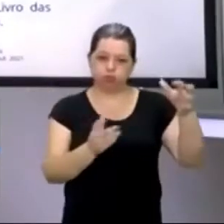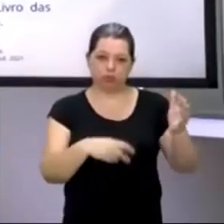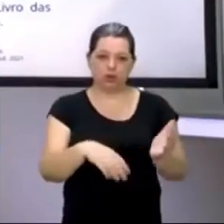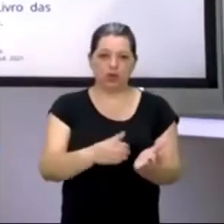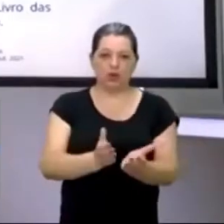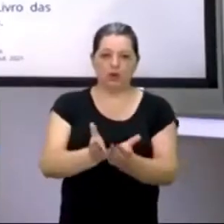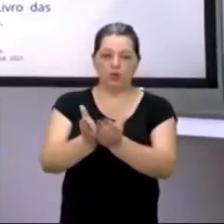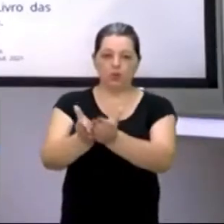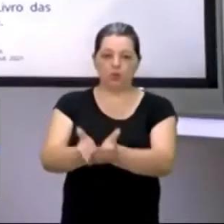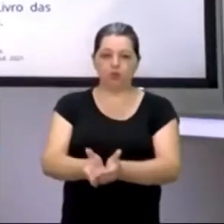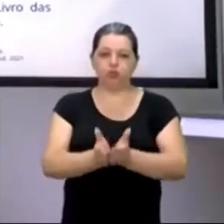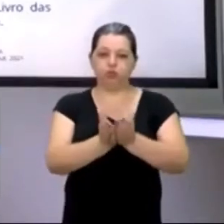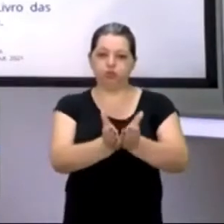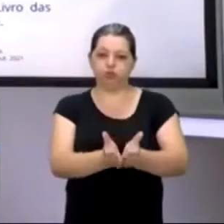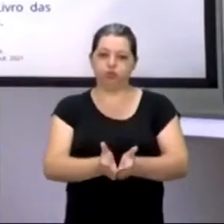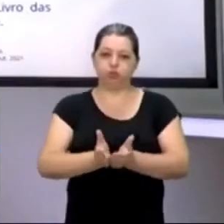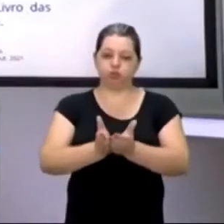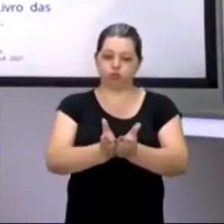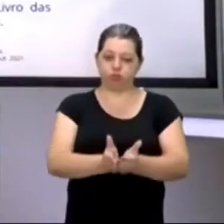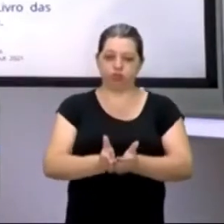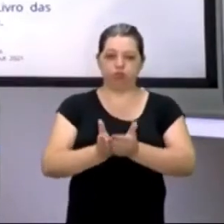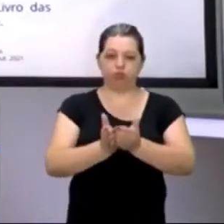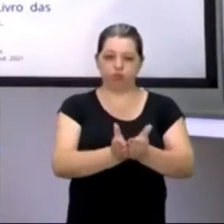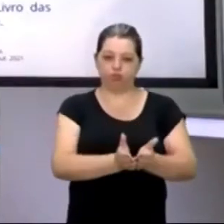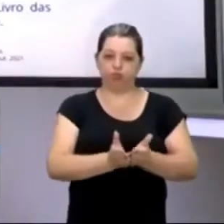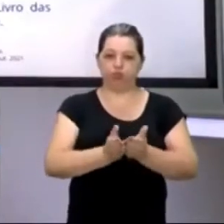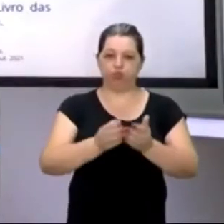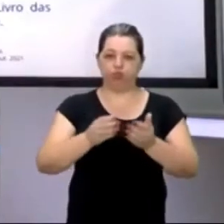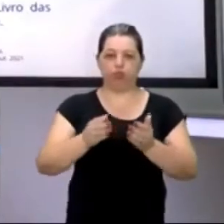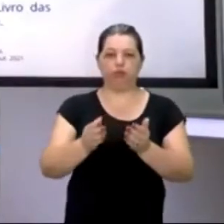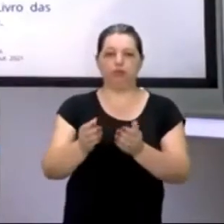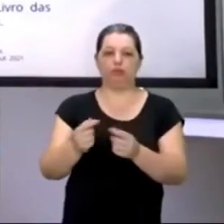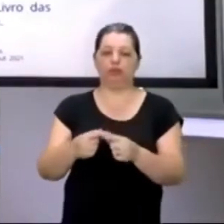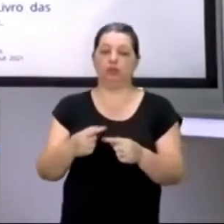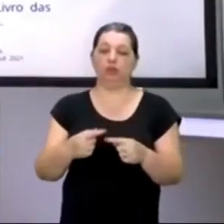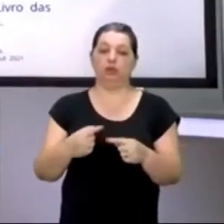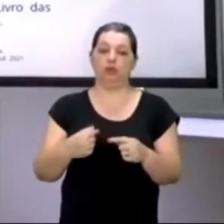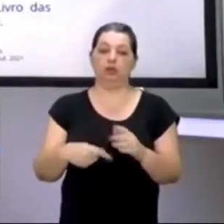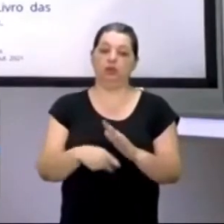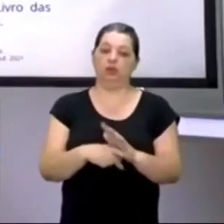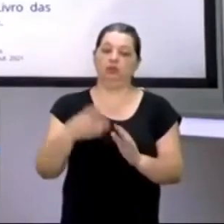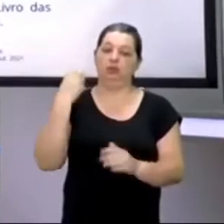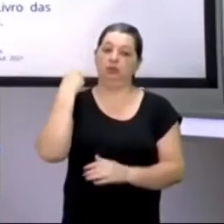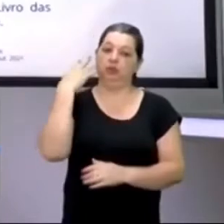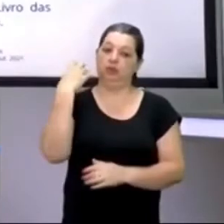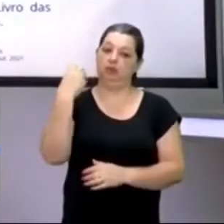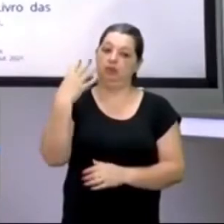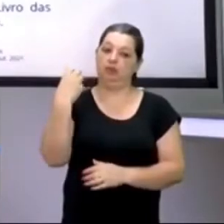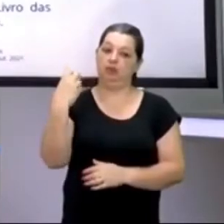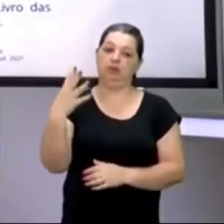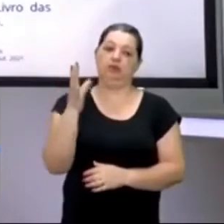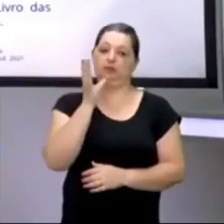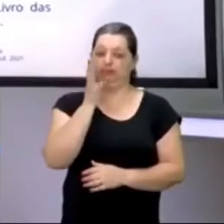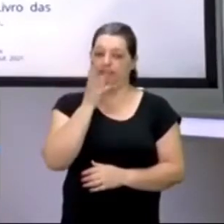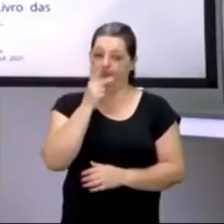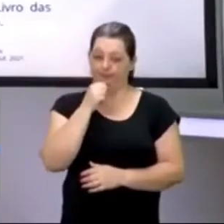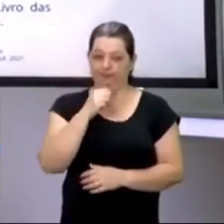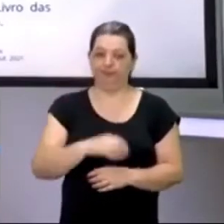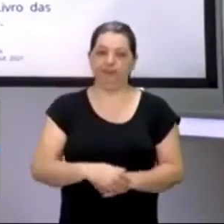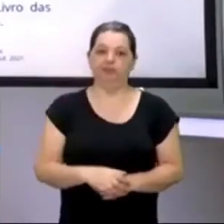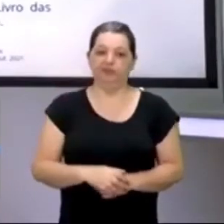Empurrando, empurrando esse barco enorme. Gente, era uma viagem espetacular, espetacular.